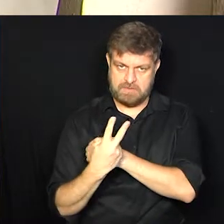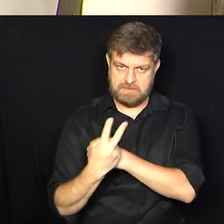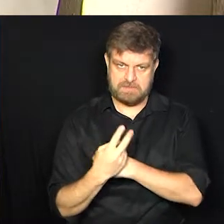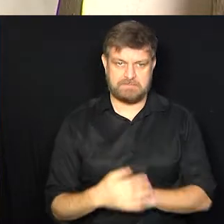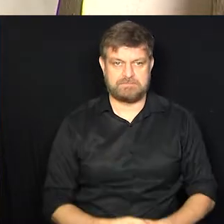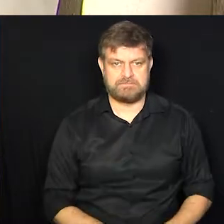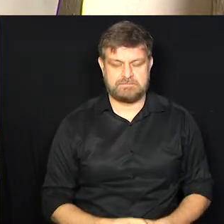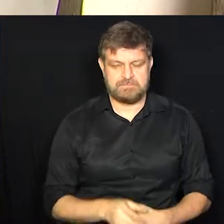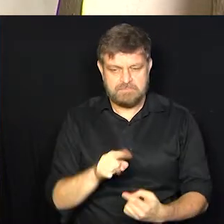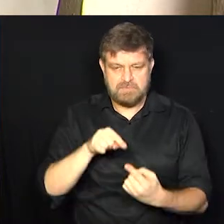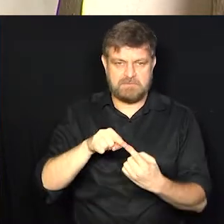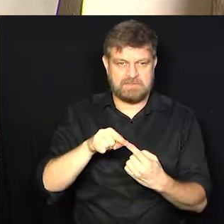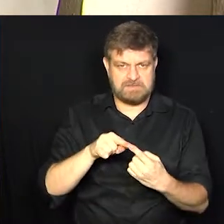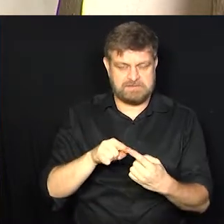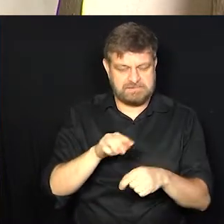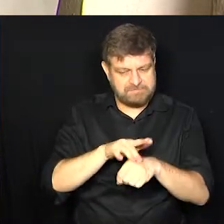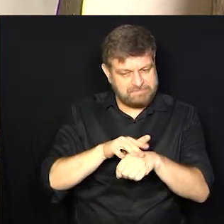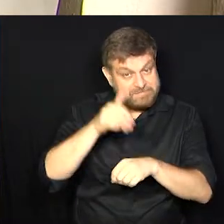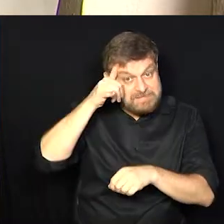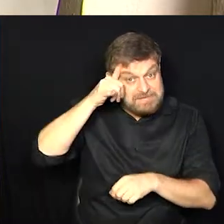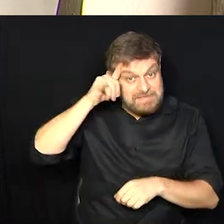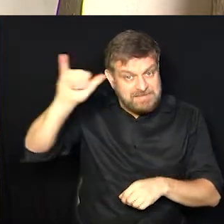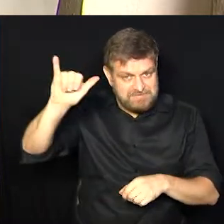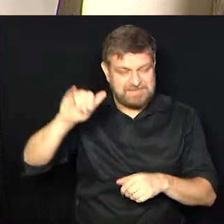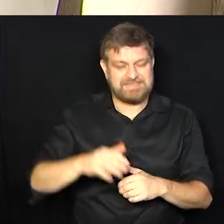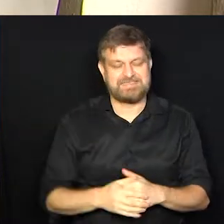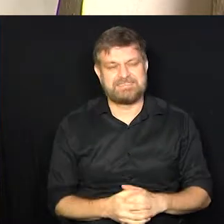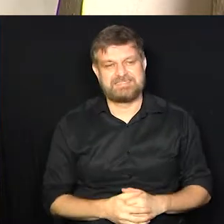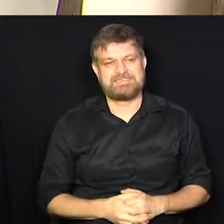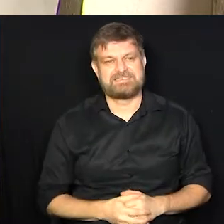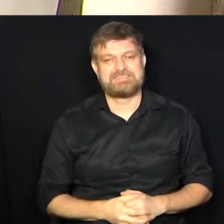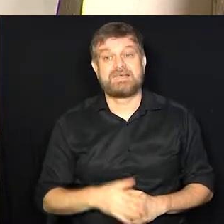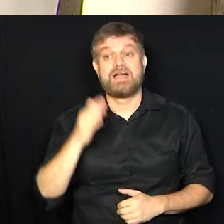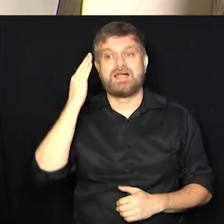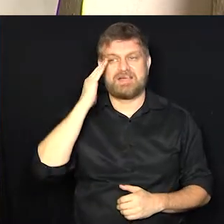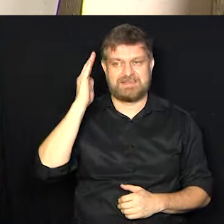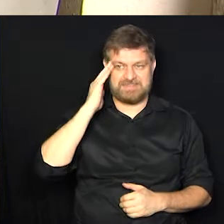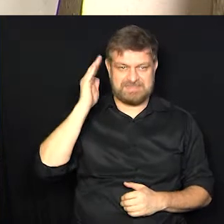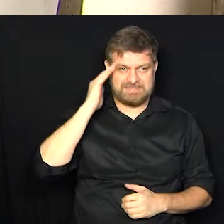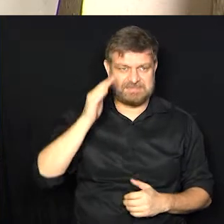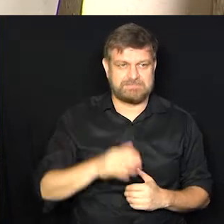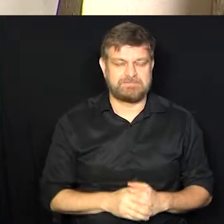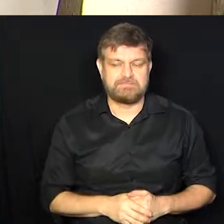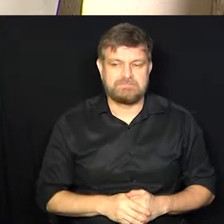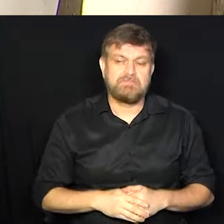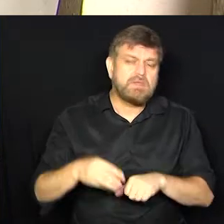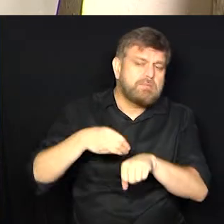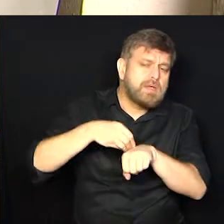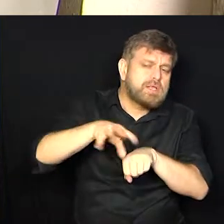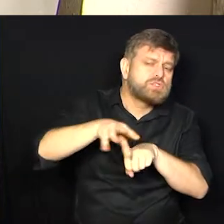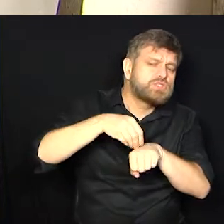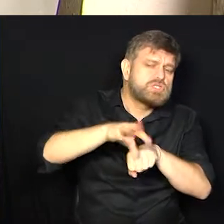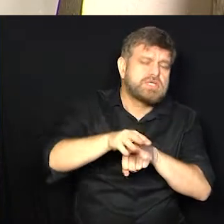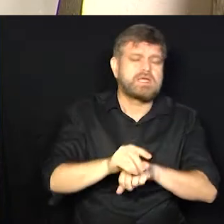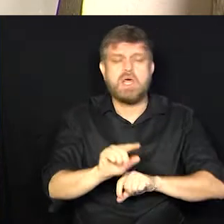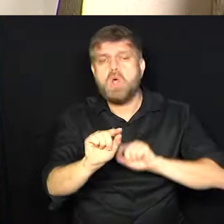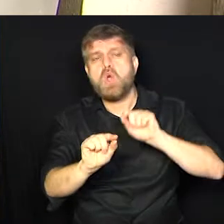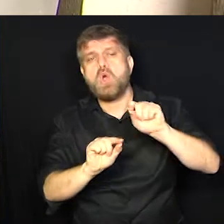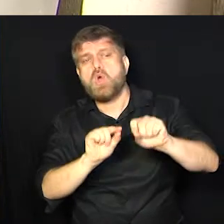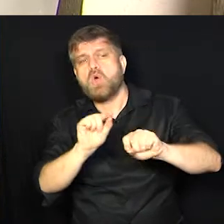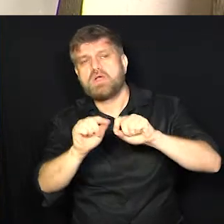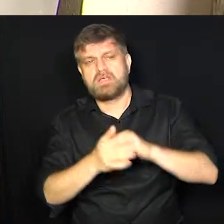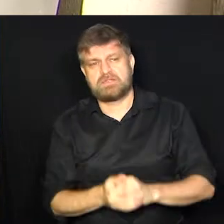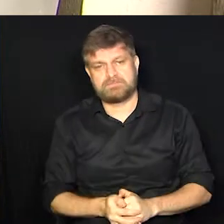Pra não dar complicações futuras. Entendi. E que dica que você passaria, assim, pra...